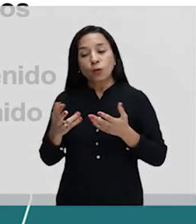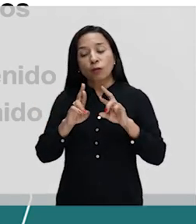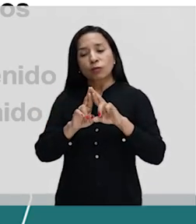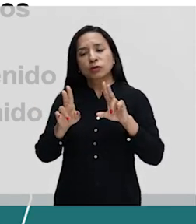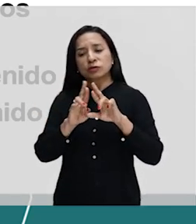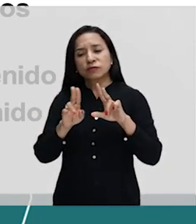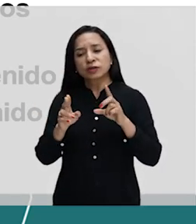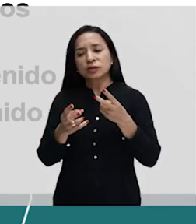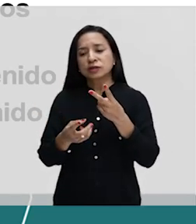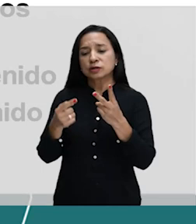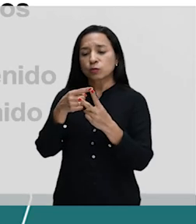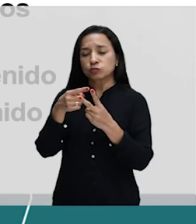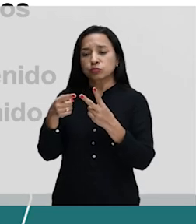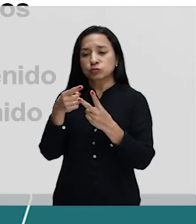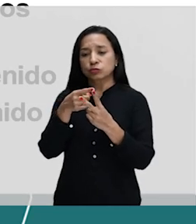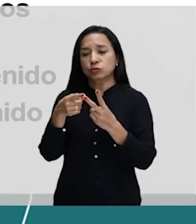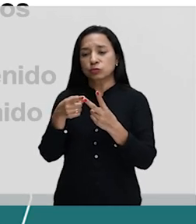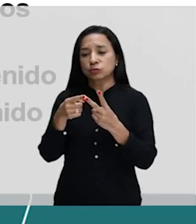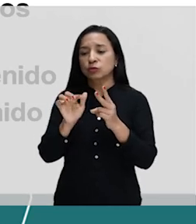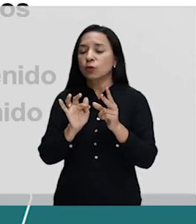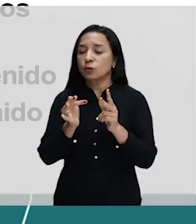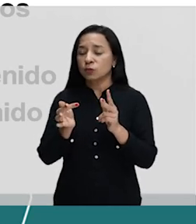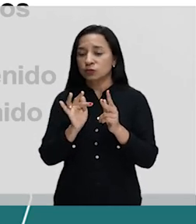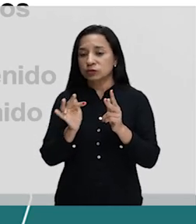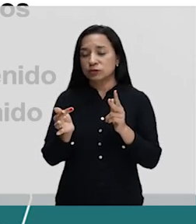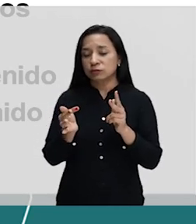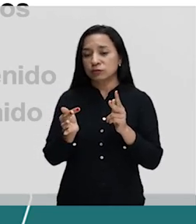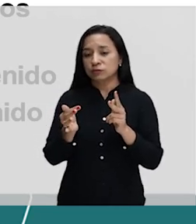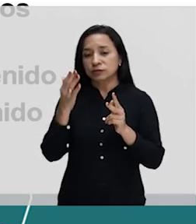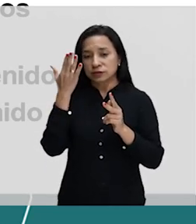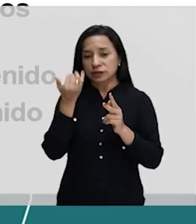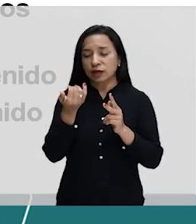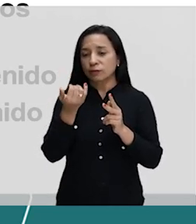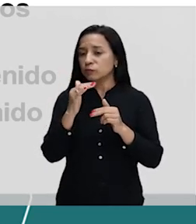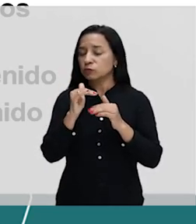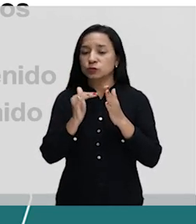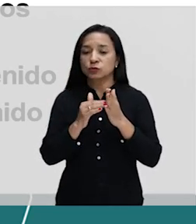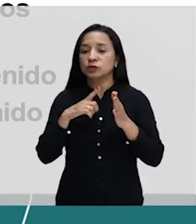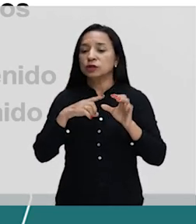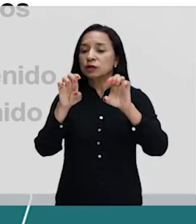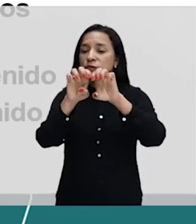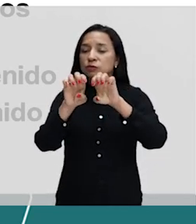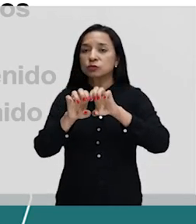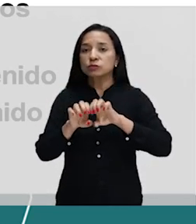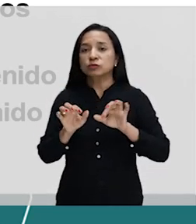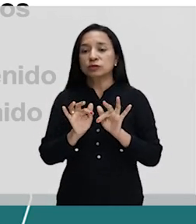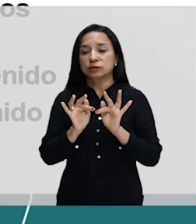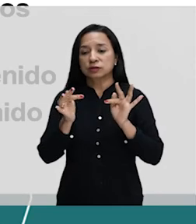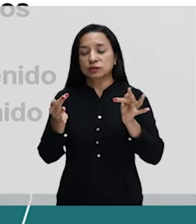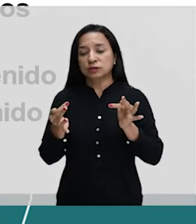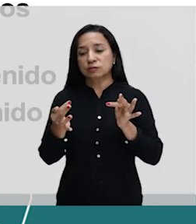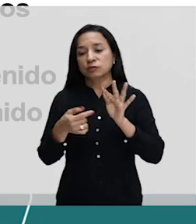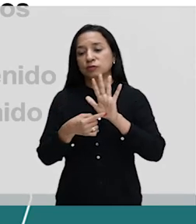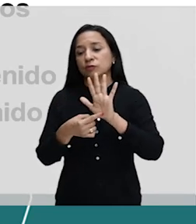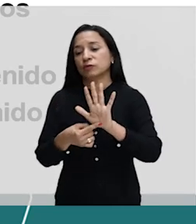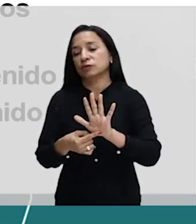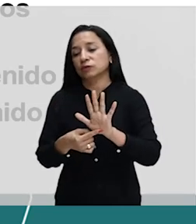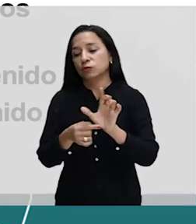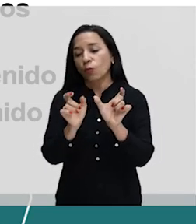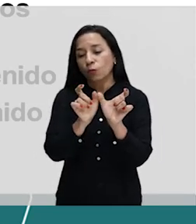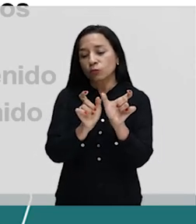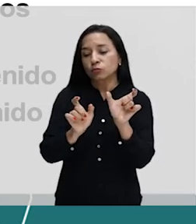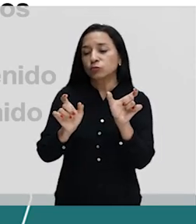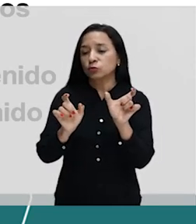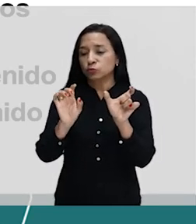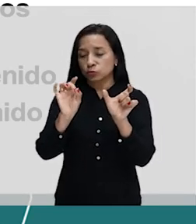diferença de um para outro o simples, a gente já sabe tudo que tem uma estrutura simples eu estou me referindo a um termo só